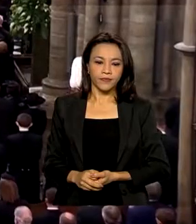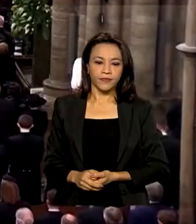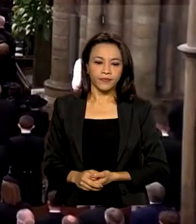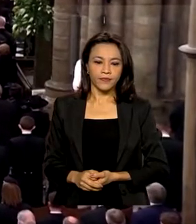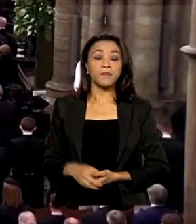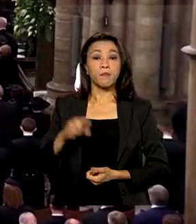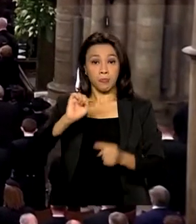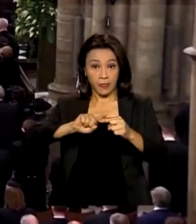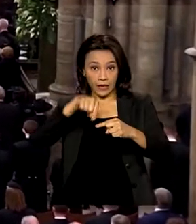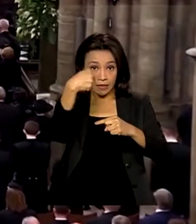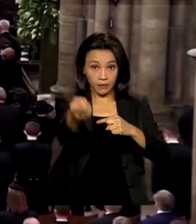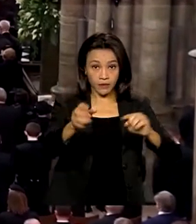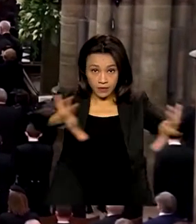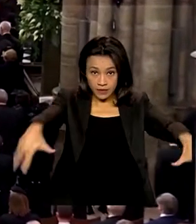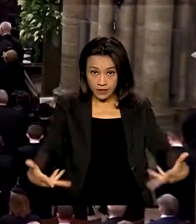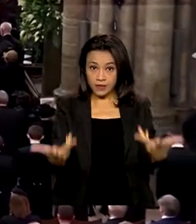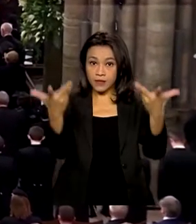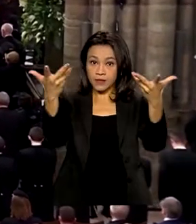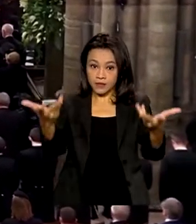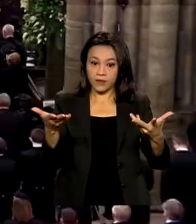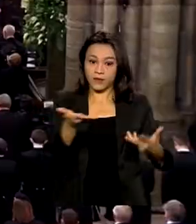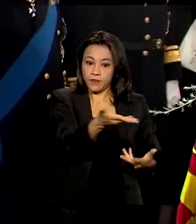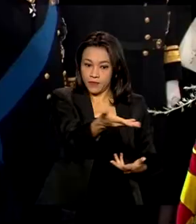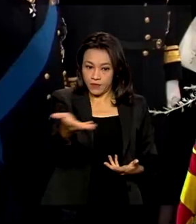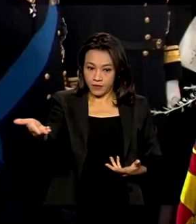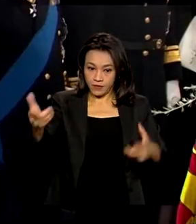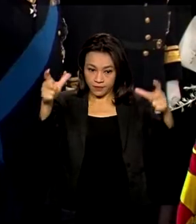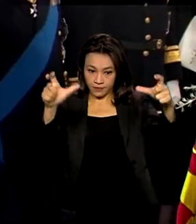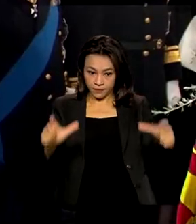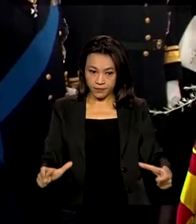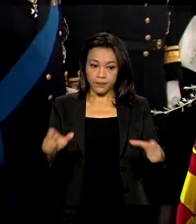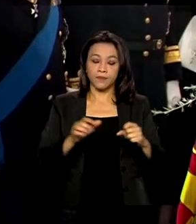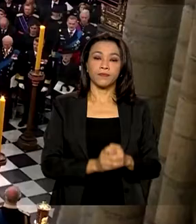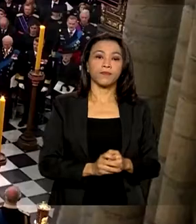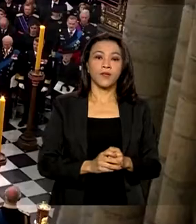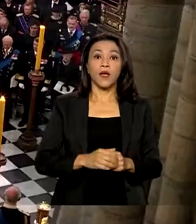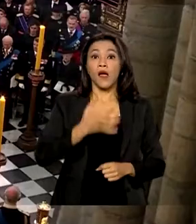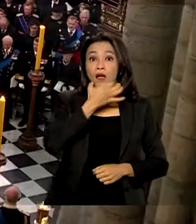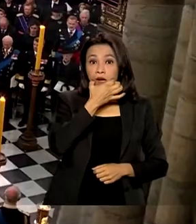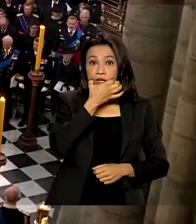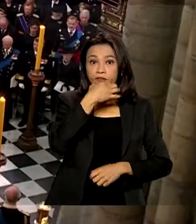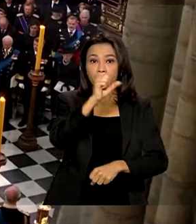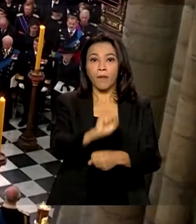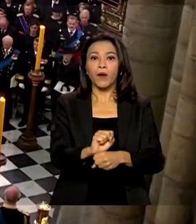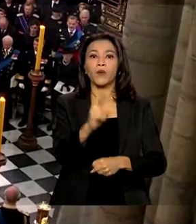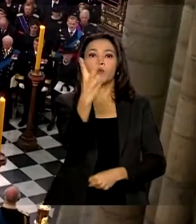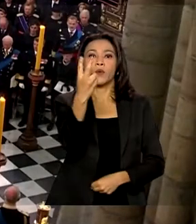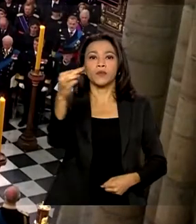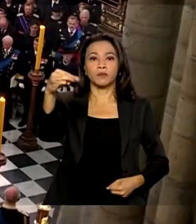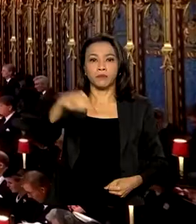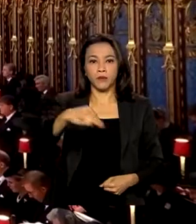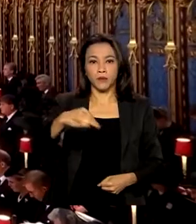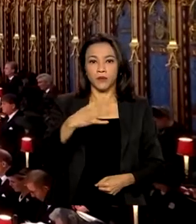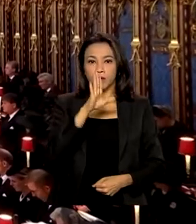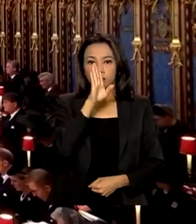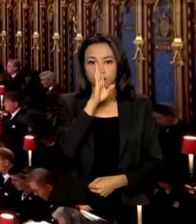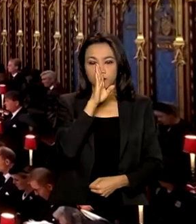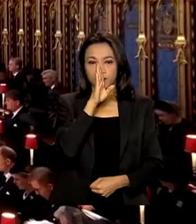Após a cerimônia na abadia de Westminster, o Reino Unido parou em dois minutos de silêncio.